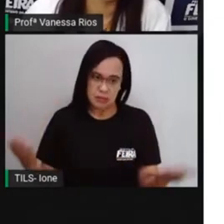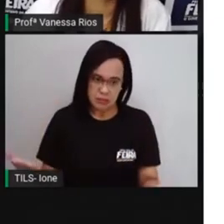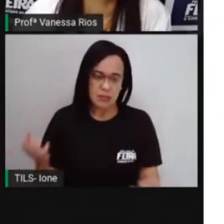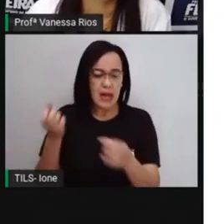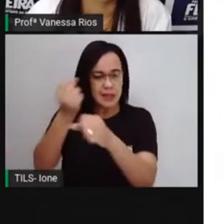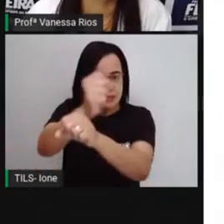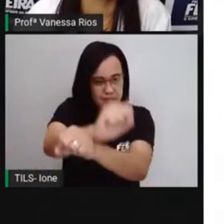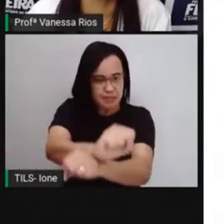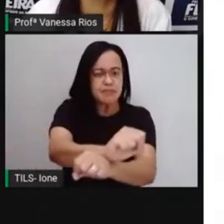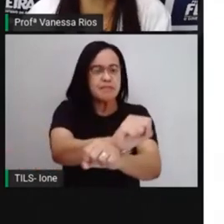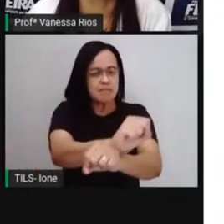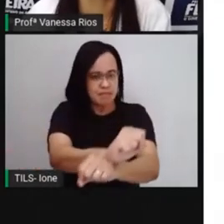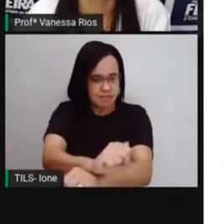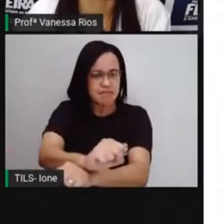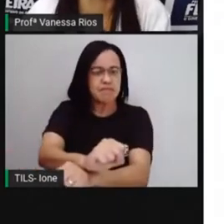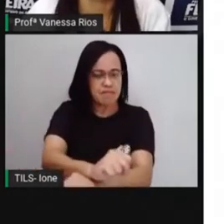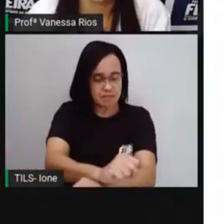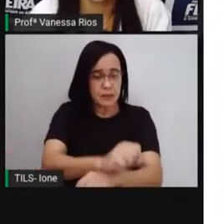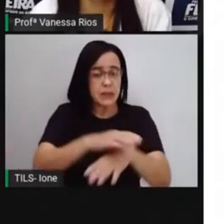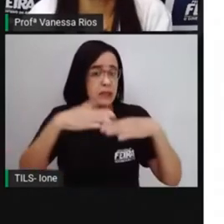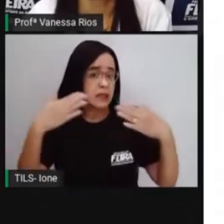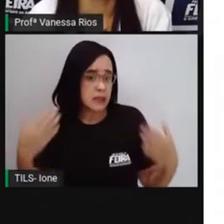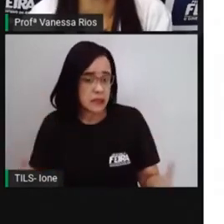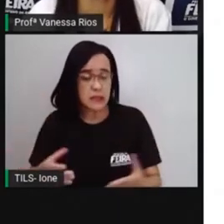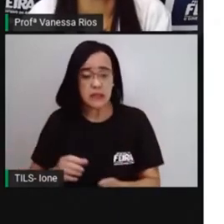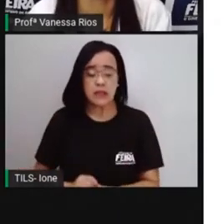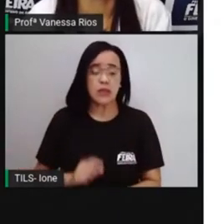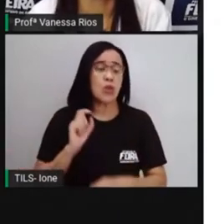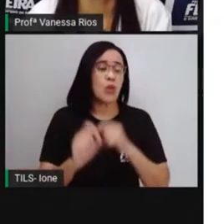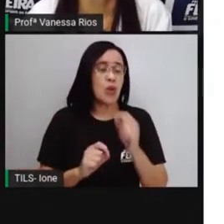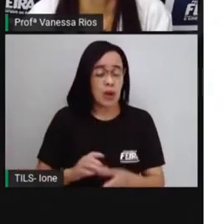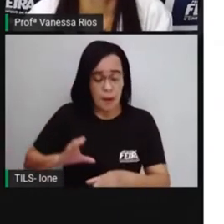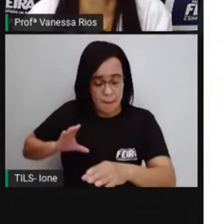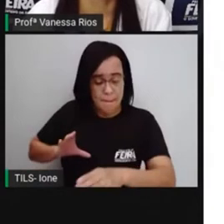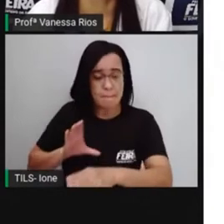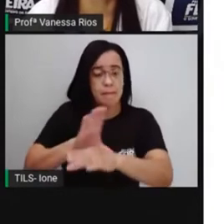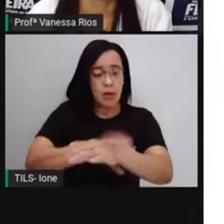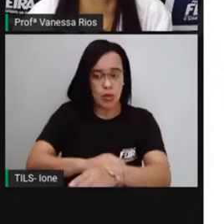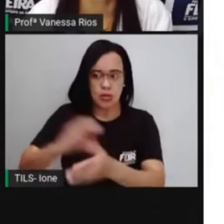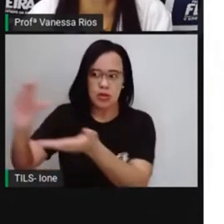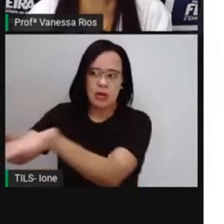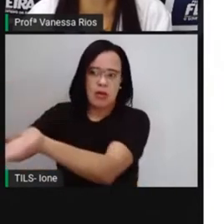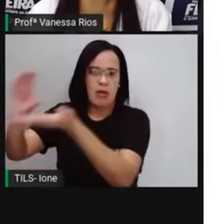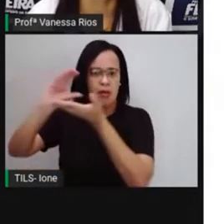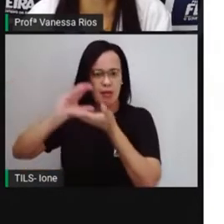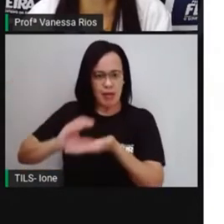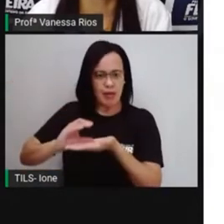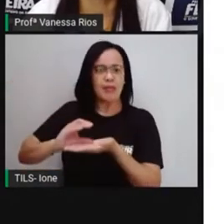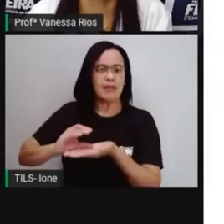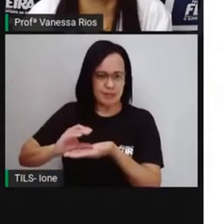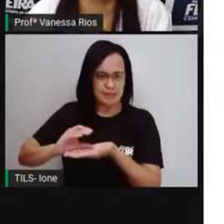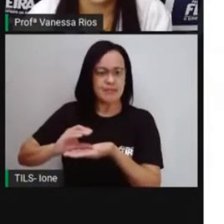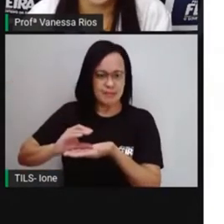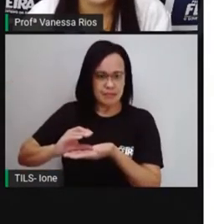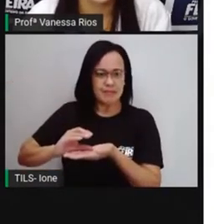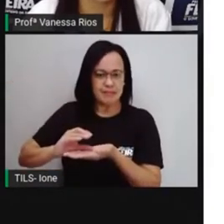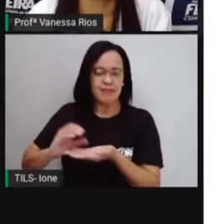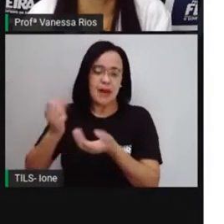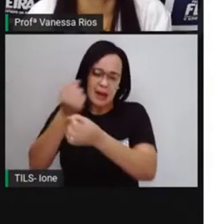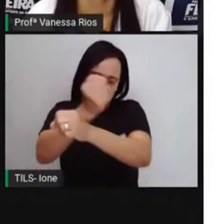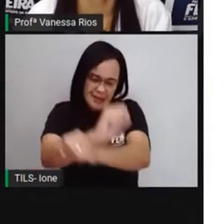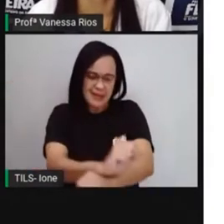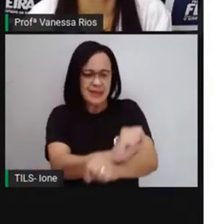E aí Portugal resolveu, então, investir nesse tráfico de escravizados vindos diretamente aí da